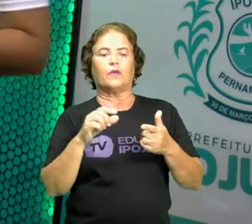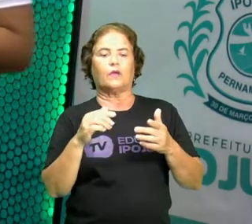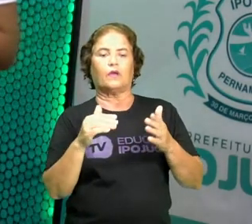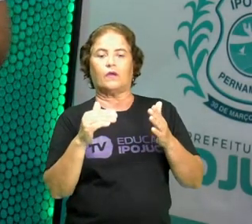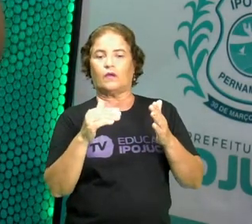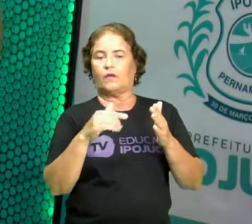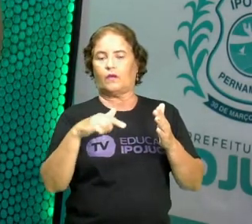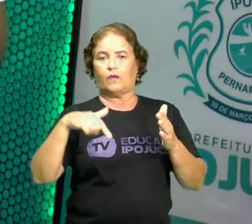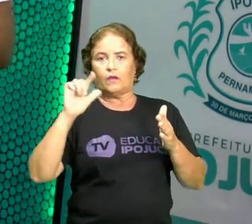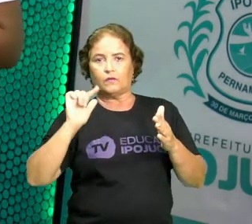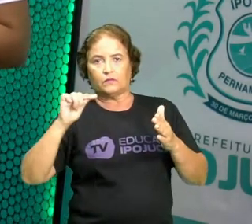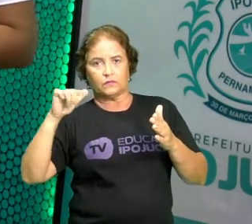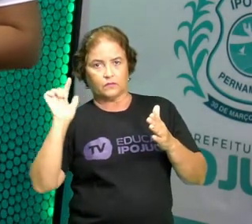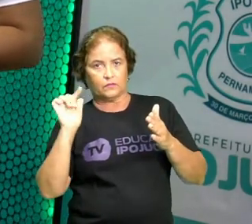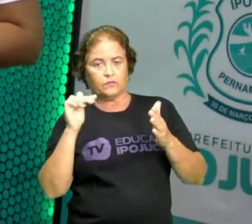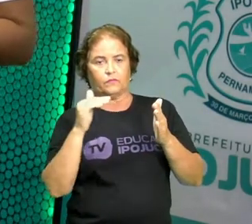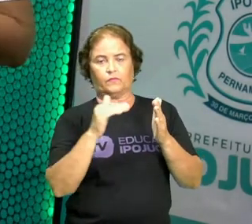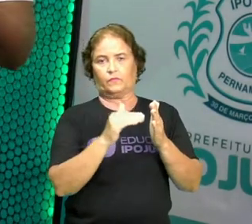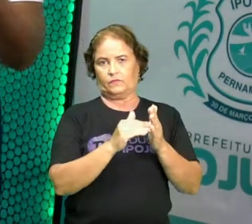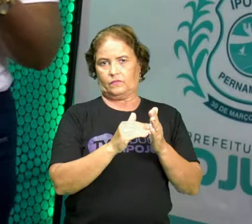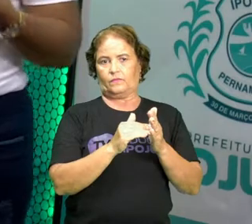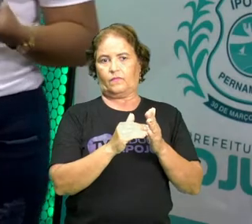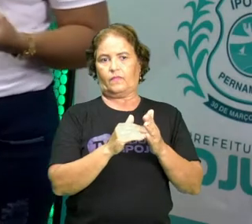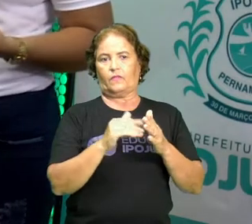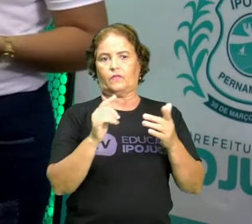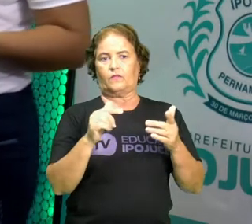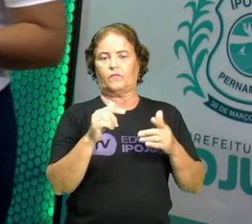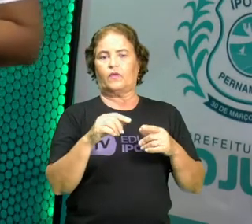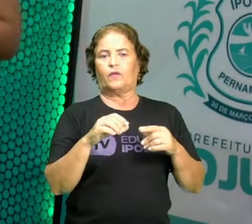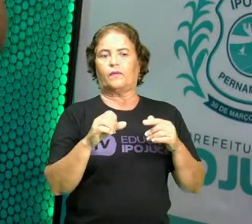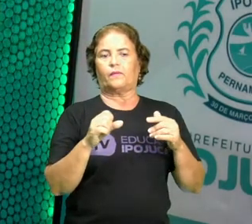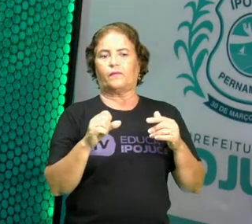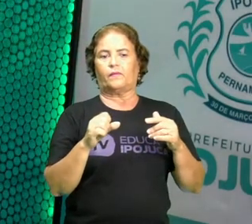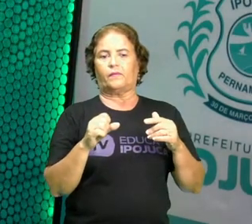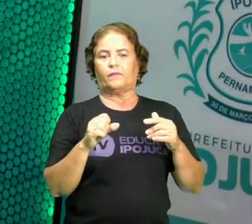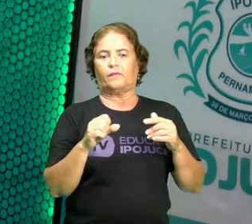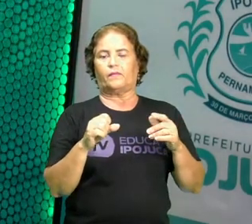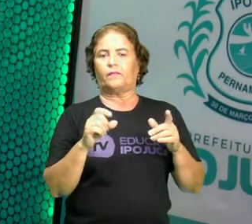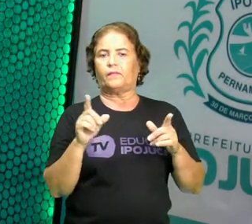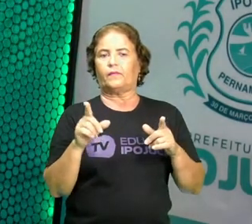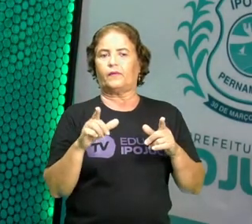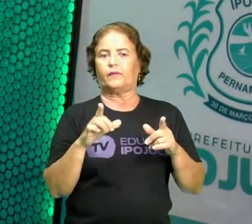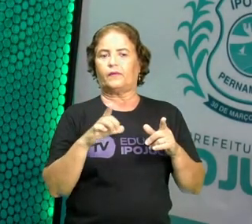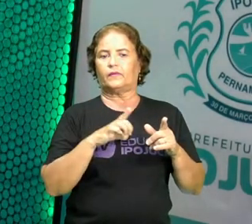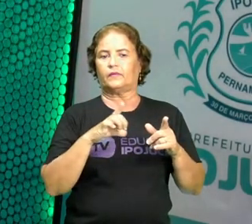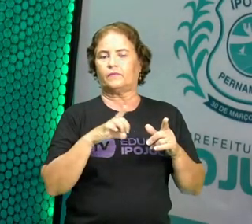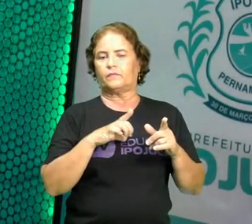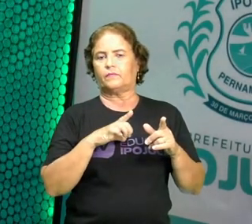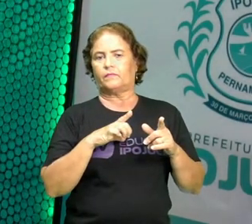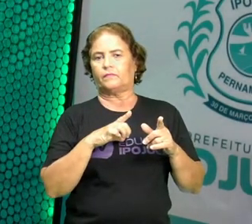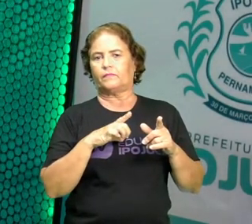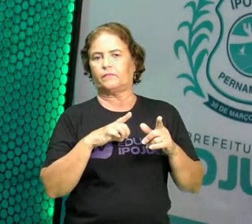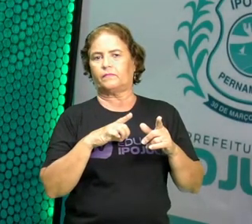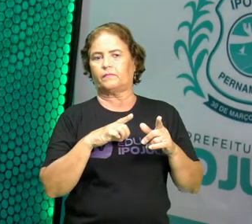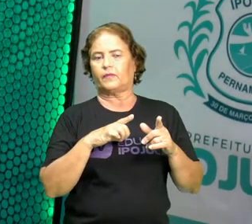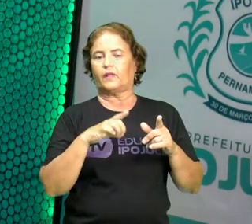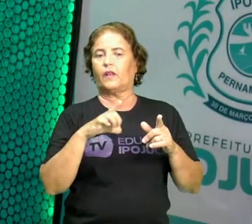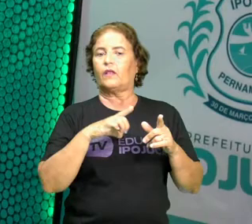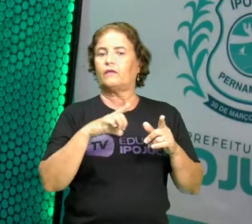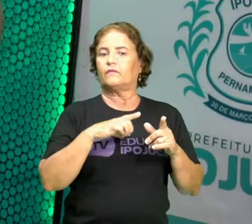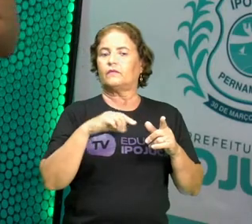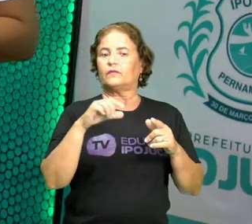As palavras paroxítonas são aquelas que são acentuadas a